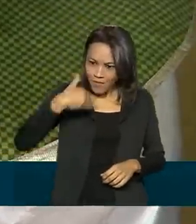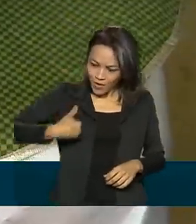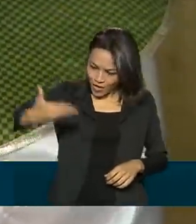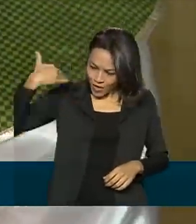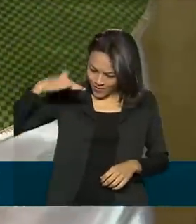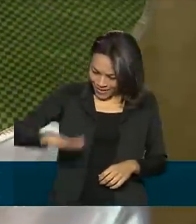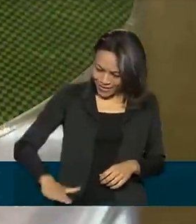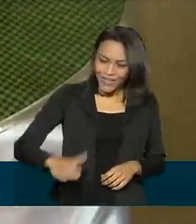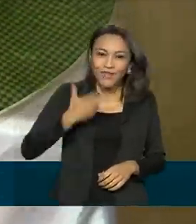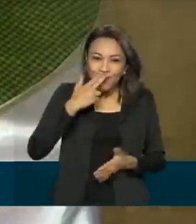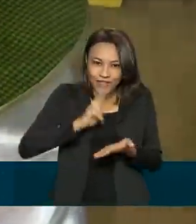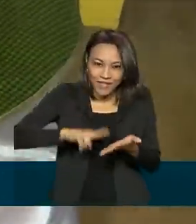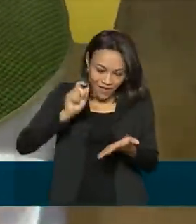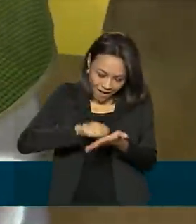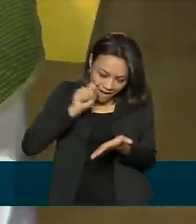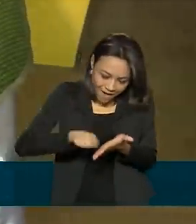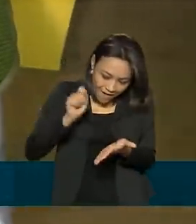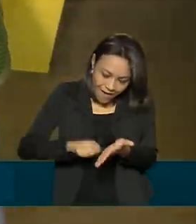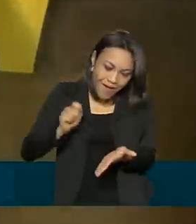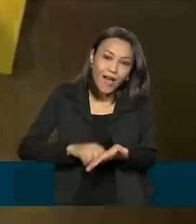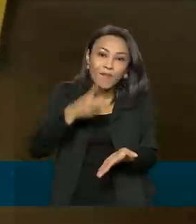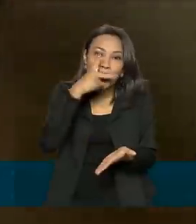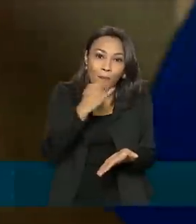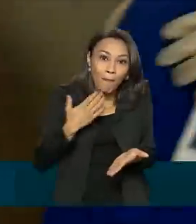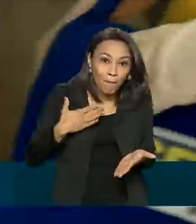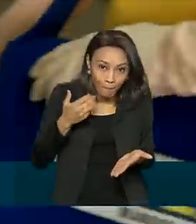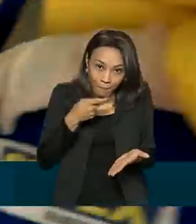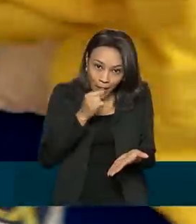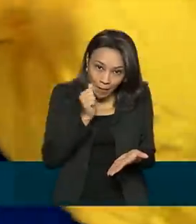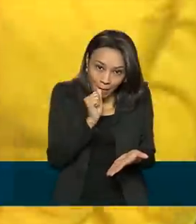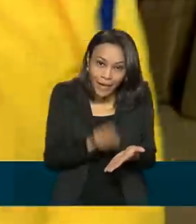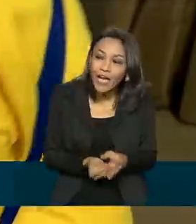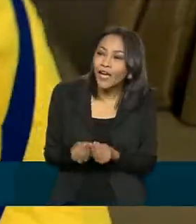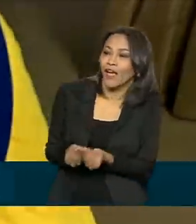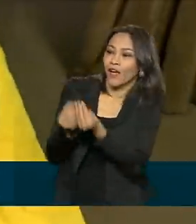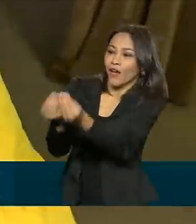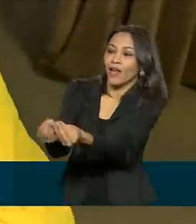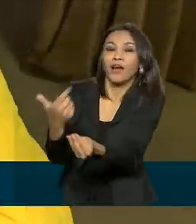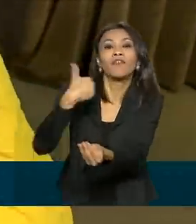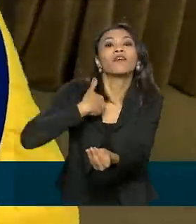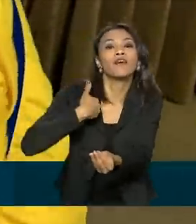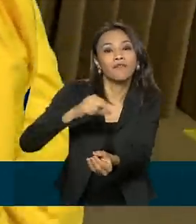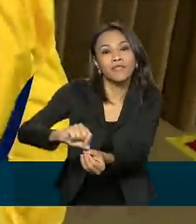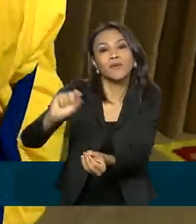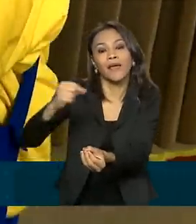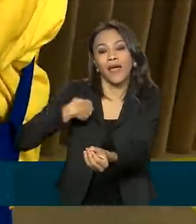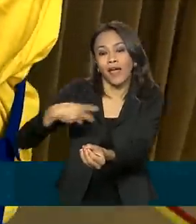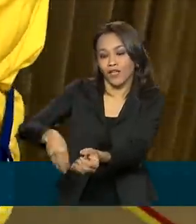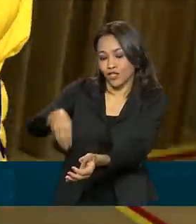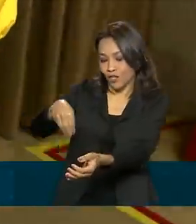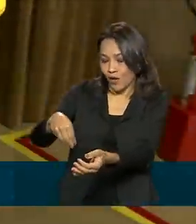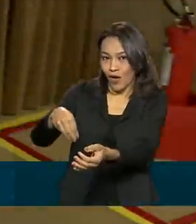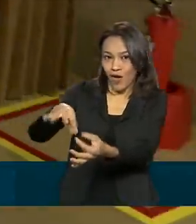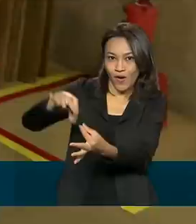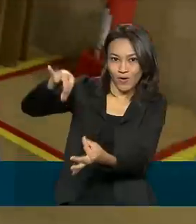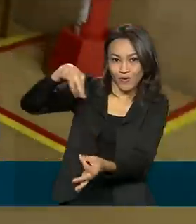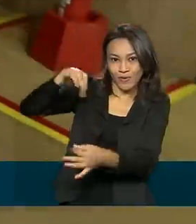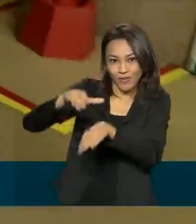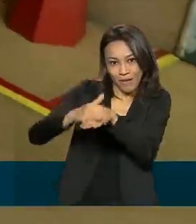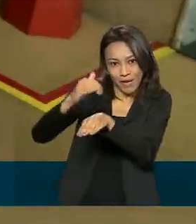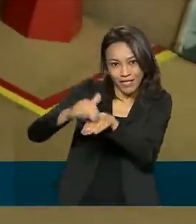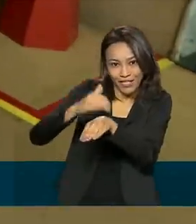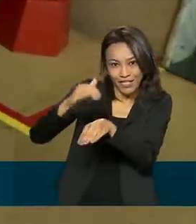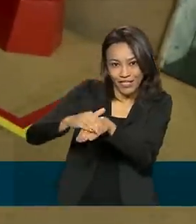cartinhas para o Papai Noel, meus pais colocavam na agência dos Correios, e meu único trabalho era colocar um sapatinho na beira da árvore